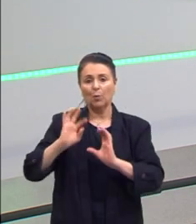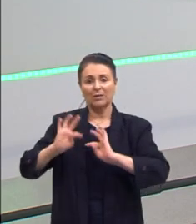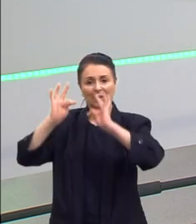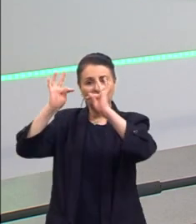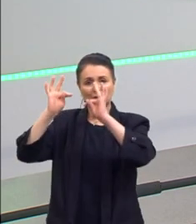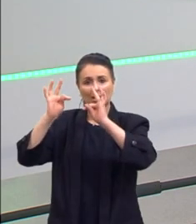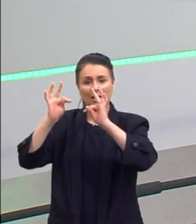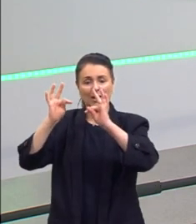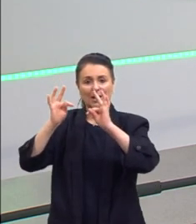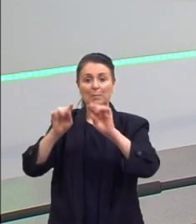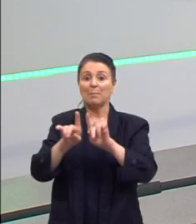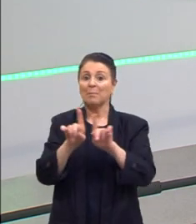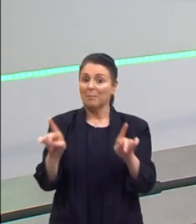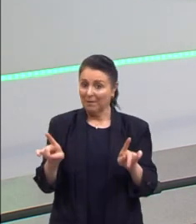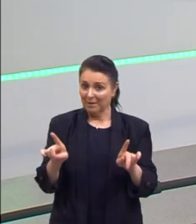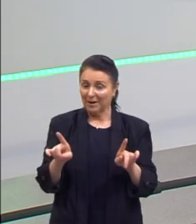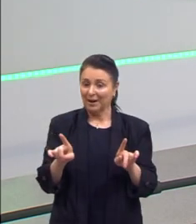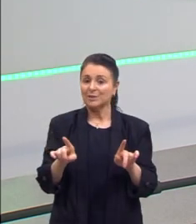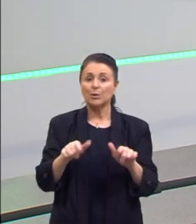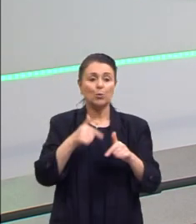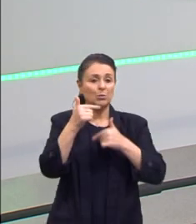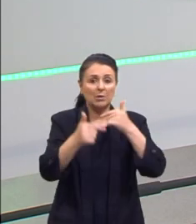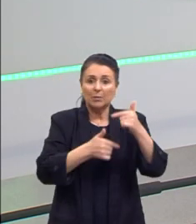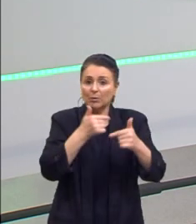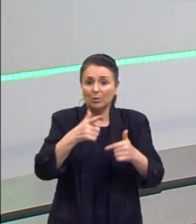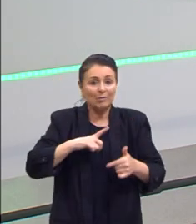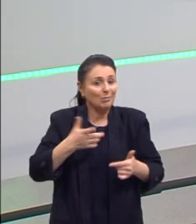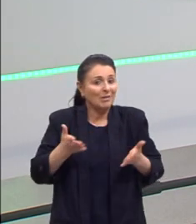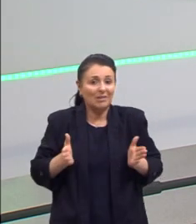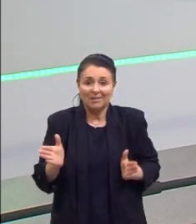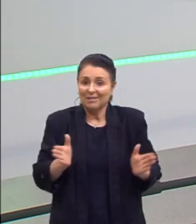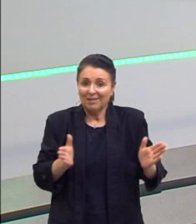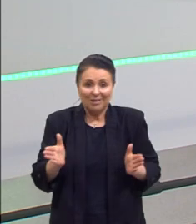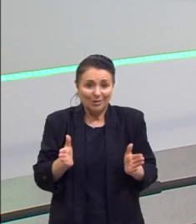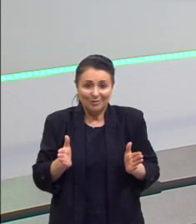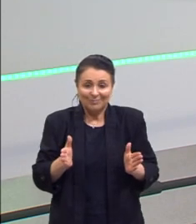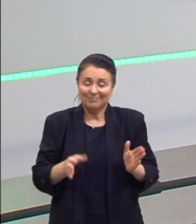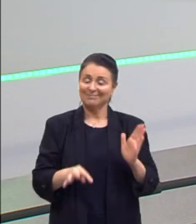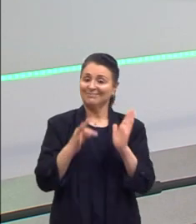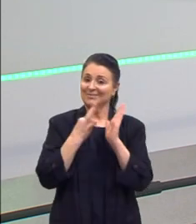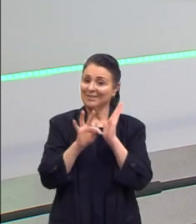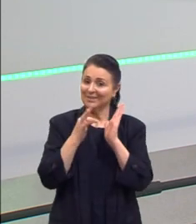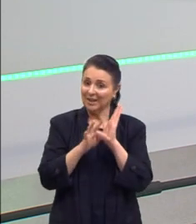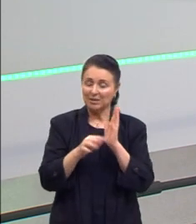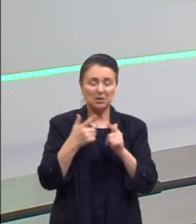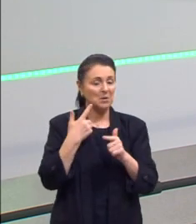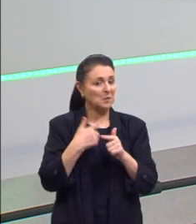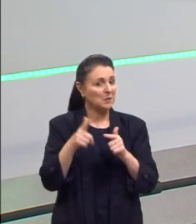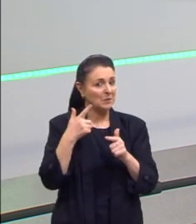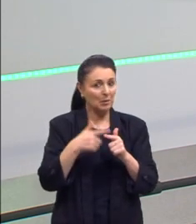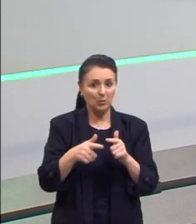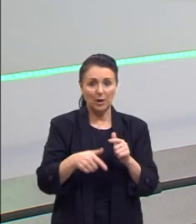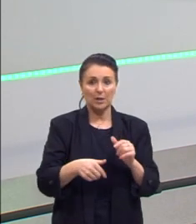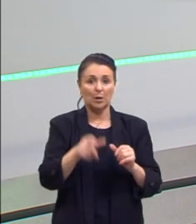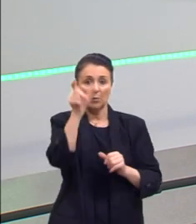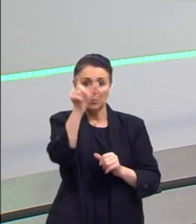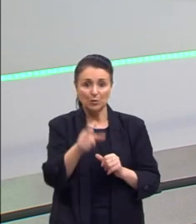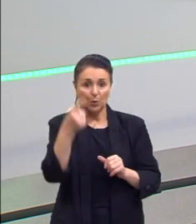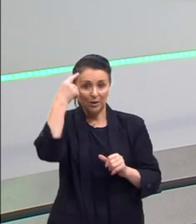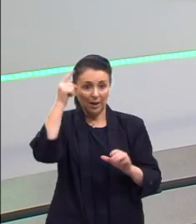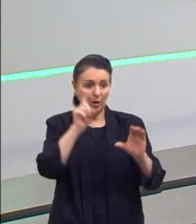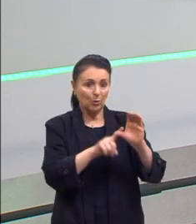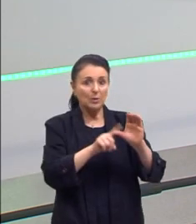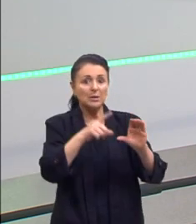ser contra o fato dos trabalhadores não terem acesso a isso. Então, em teoria, não tem problema um comunista ter um